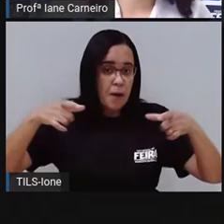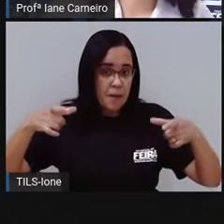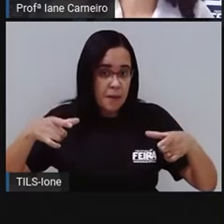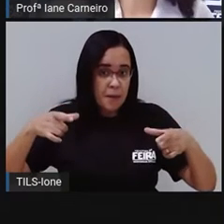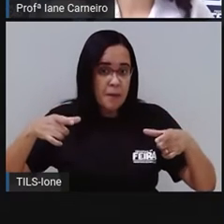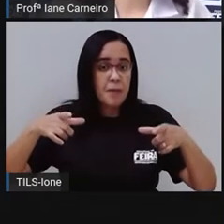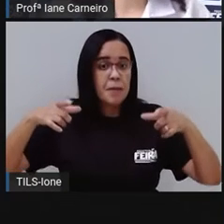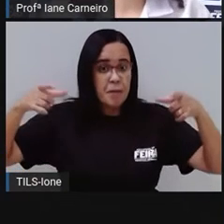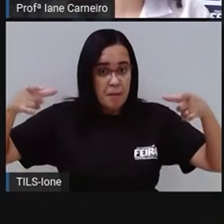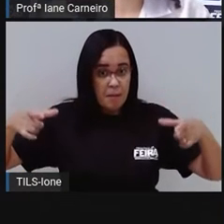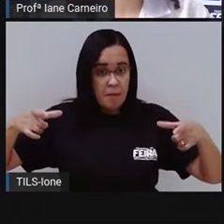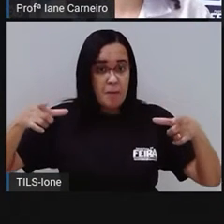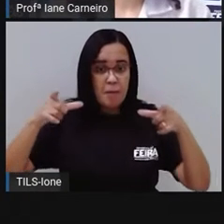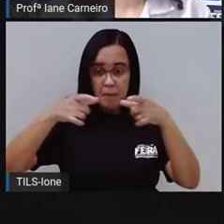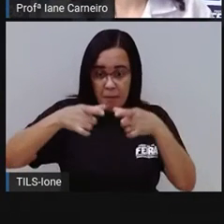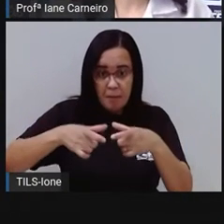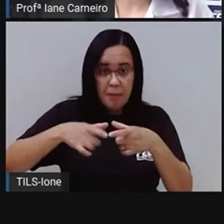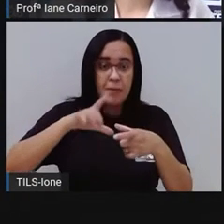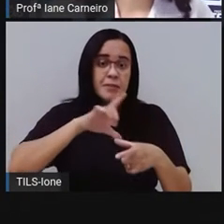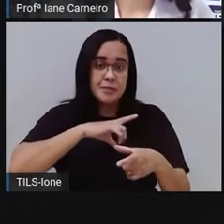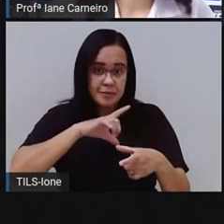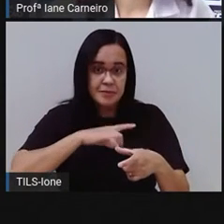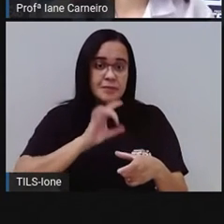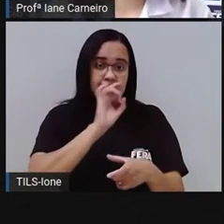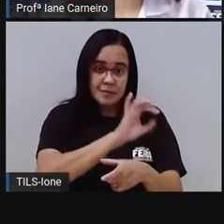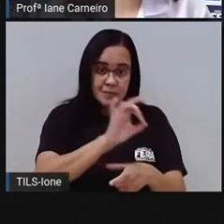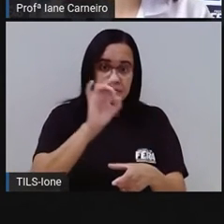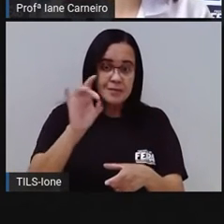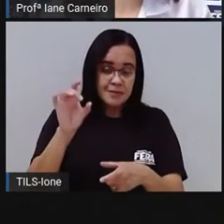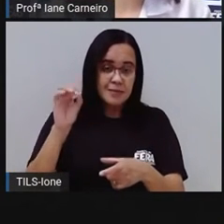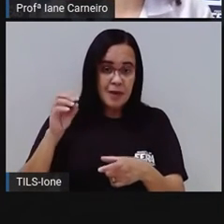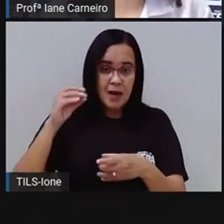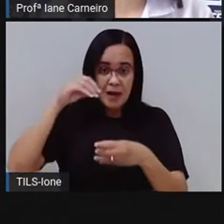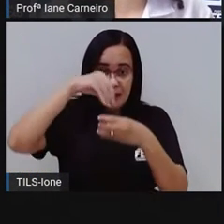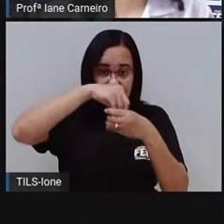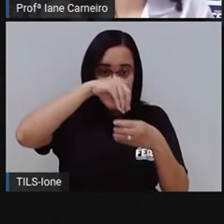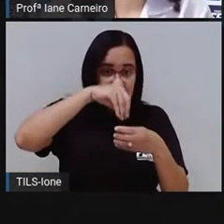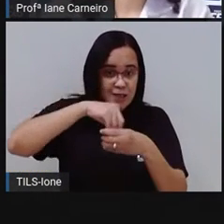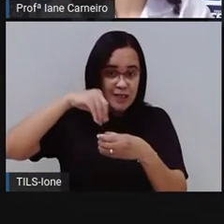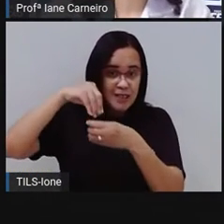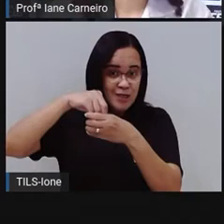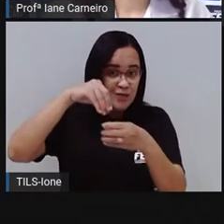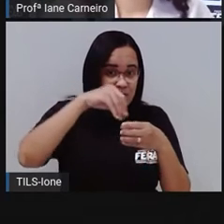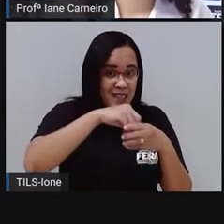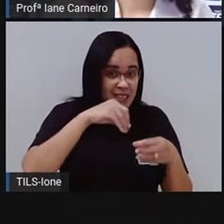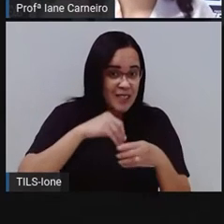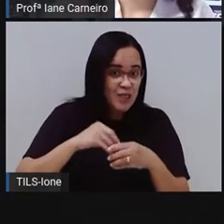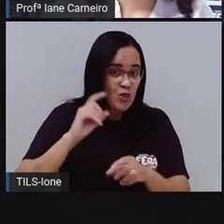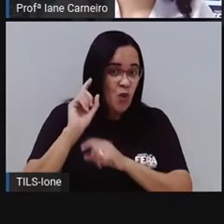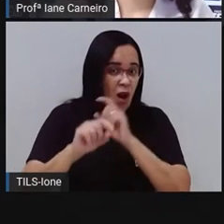Tem gigante e pequenina. Cada qual com seus gominhos. Assim é a...